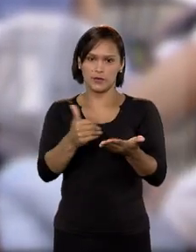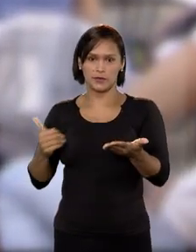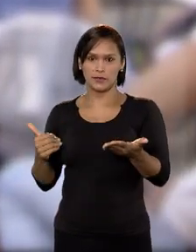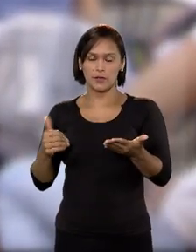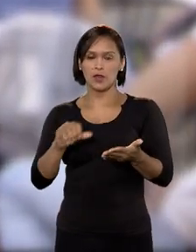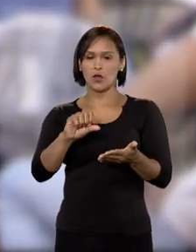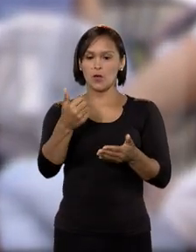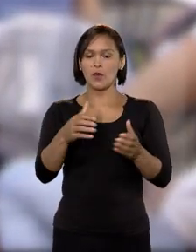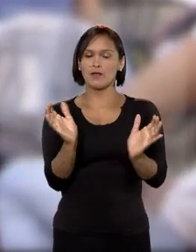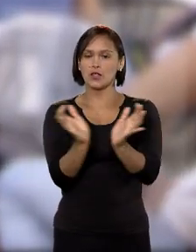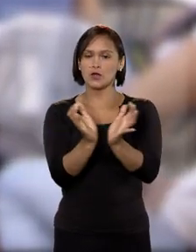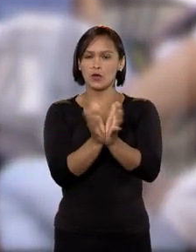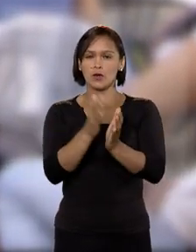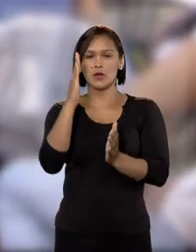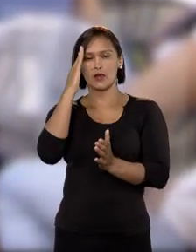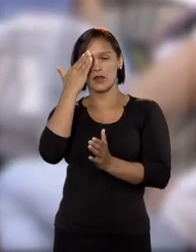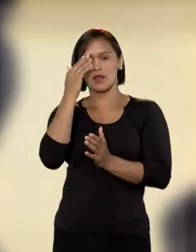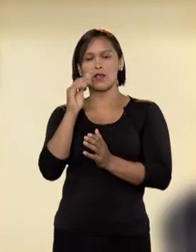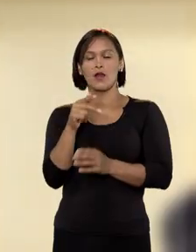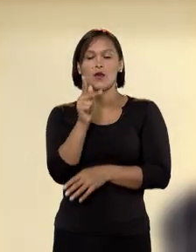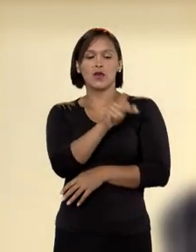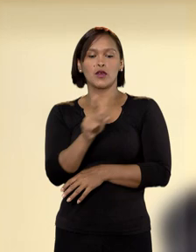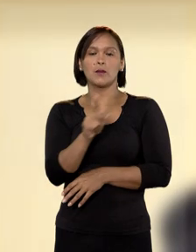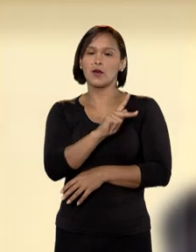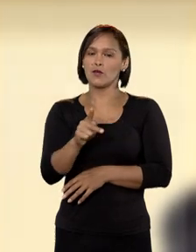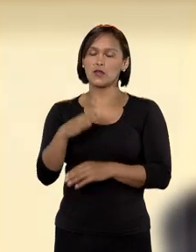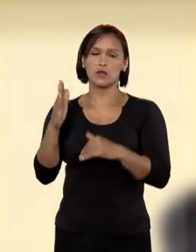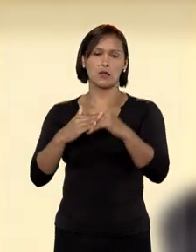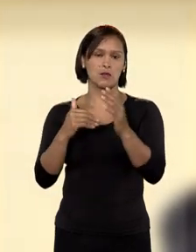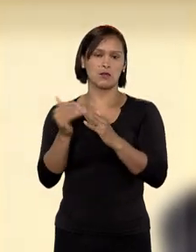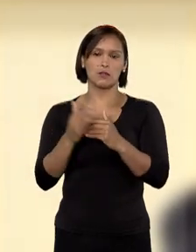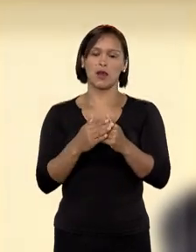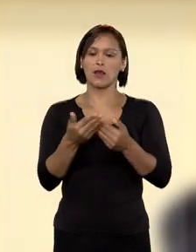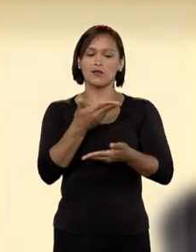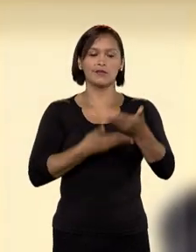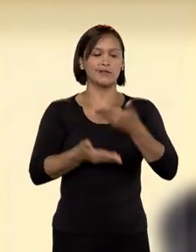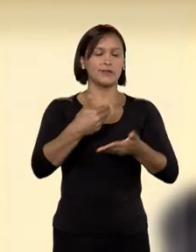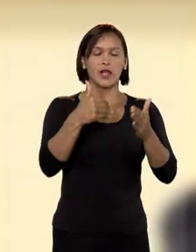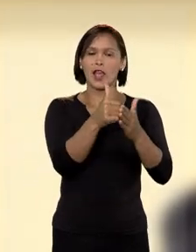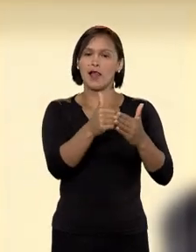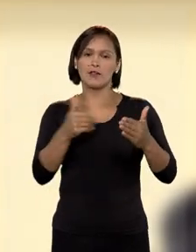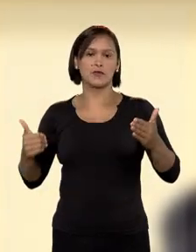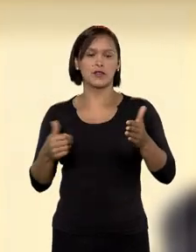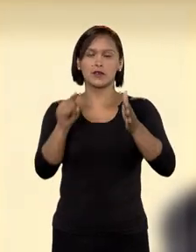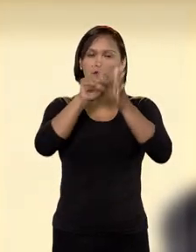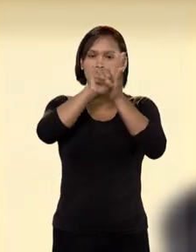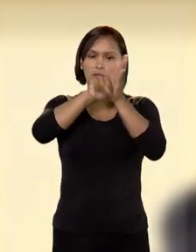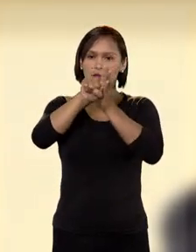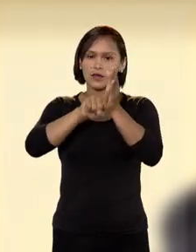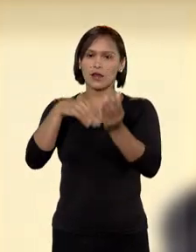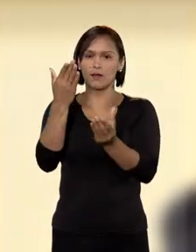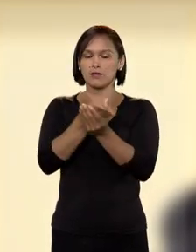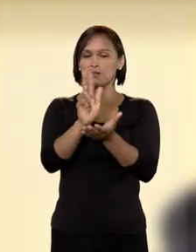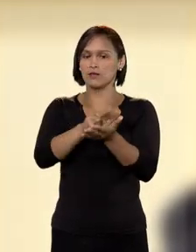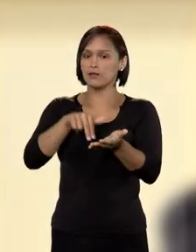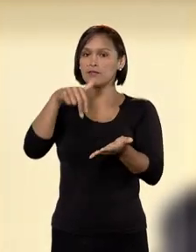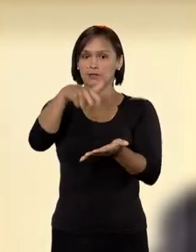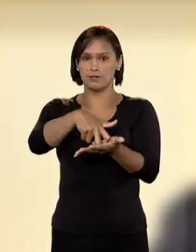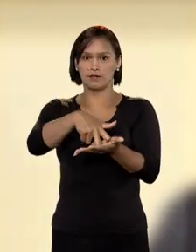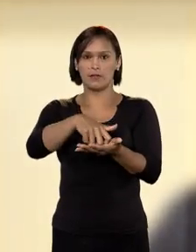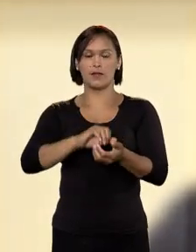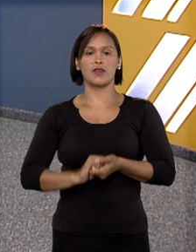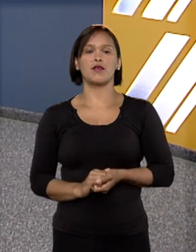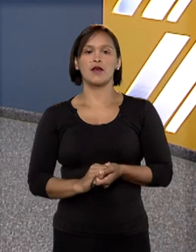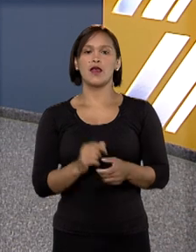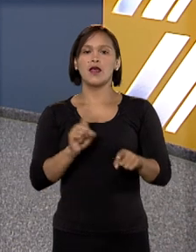afastado, uma vez que o colegiado entendeu que a atividade de professor não tinha relação com os fatos investigados na ação penal.